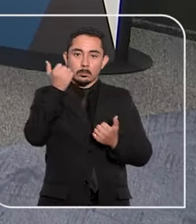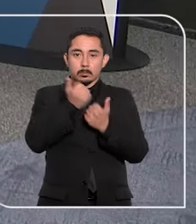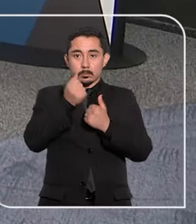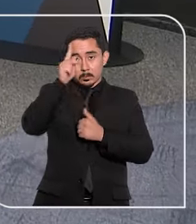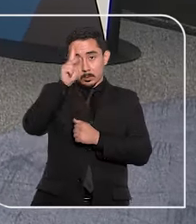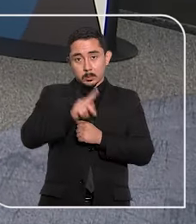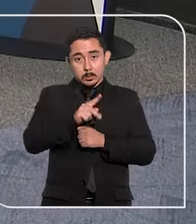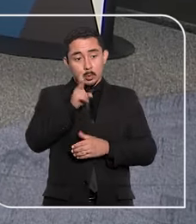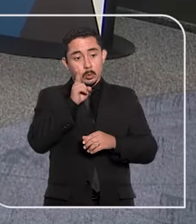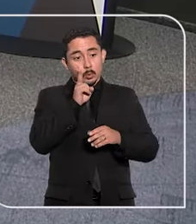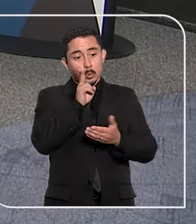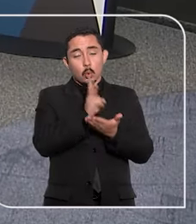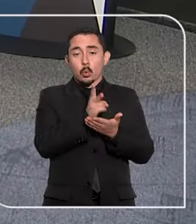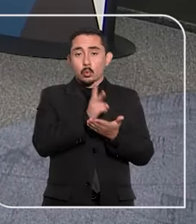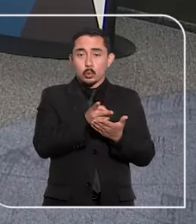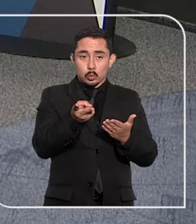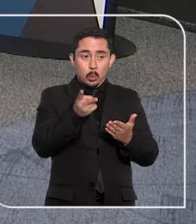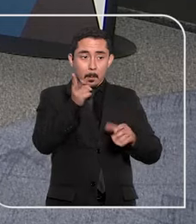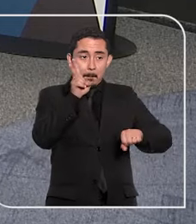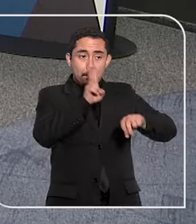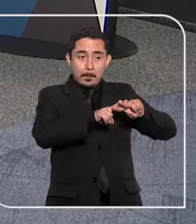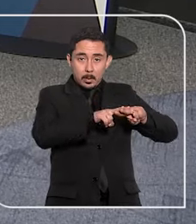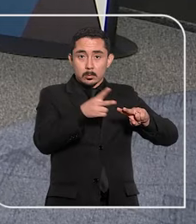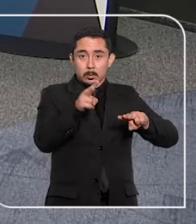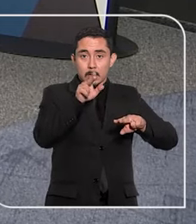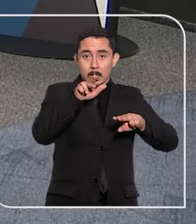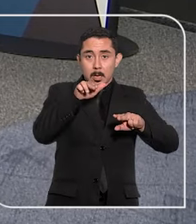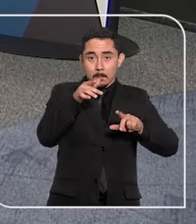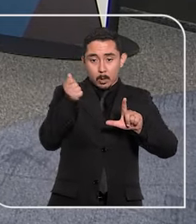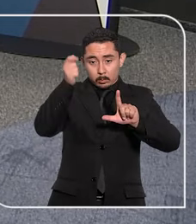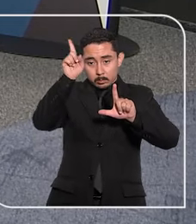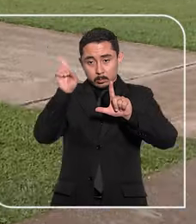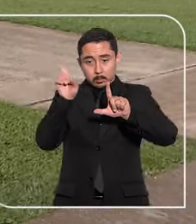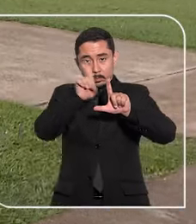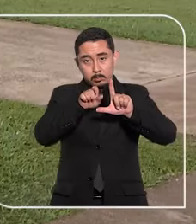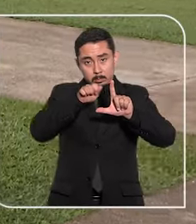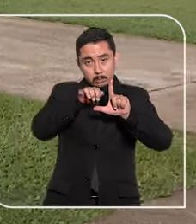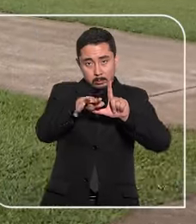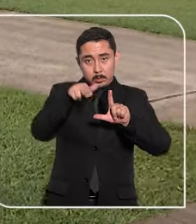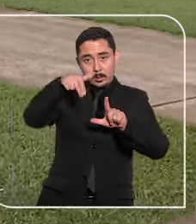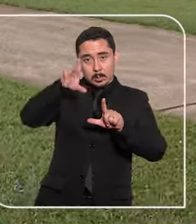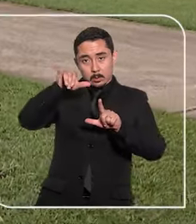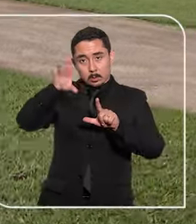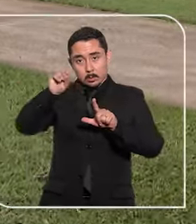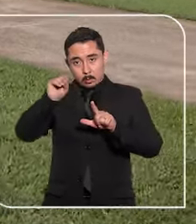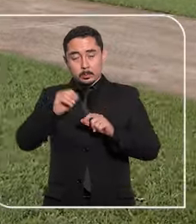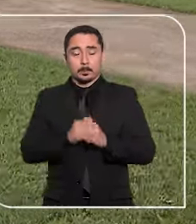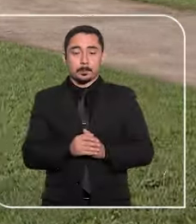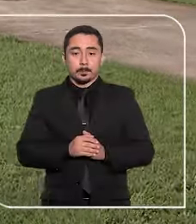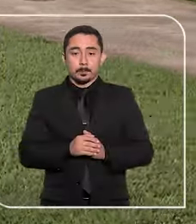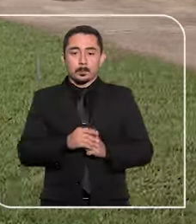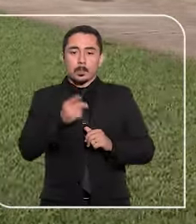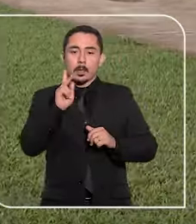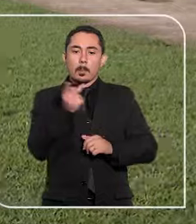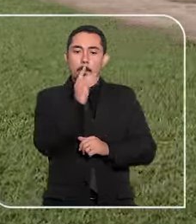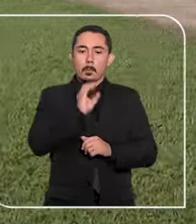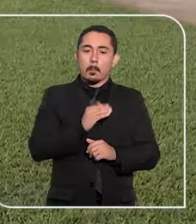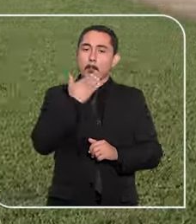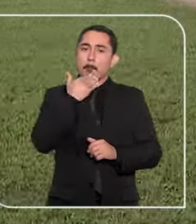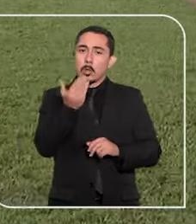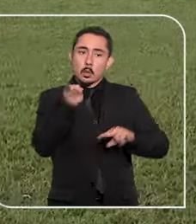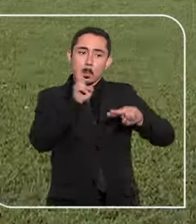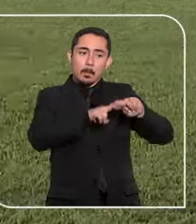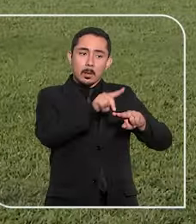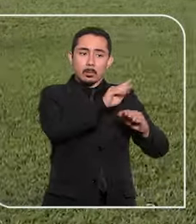STJ manteve preso irmão do influenciador Nino Abravanel. O habeas corpus pediu o benefício da prisão domiciliar